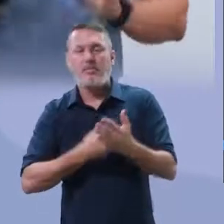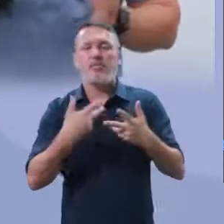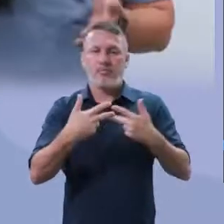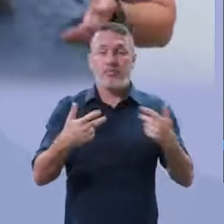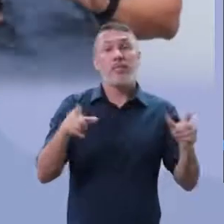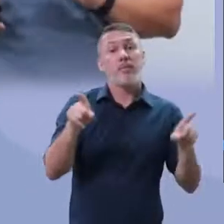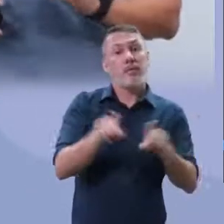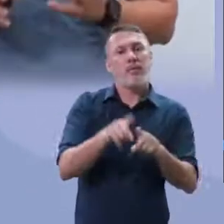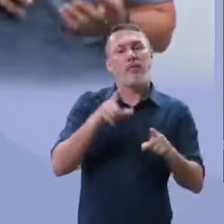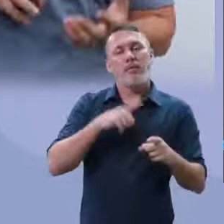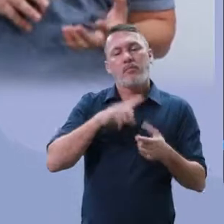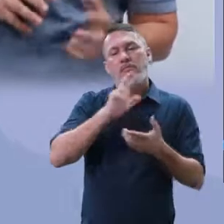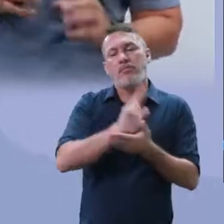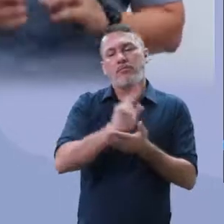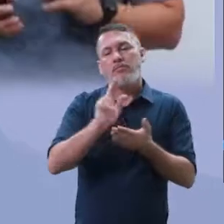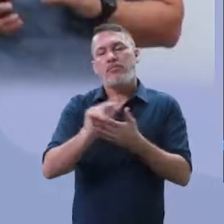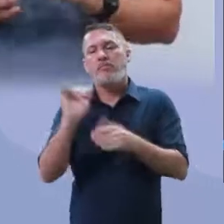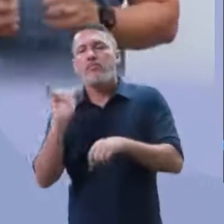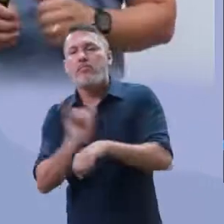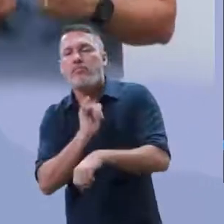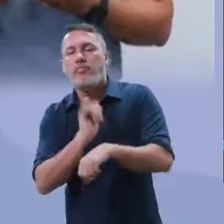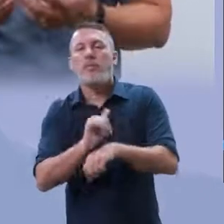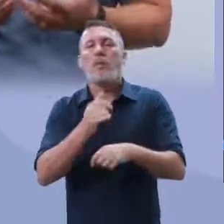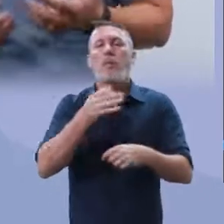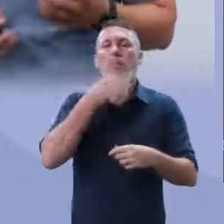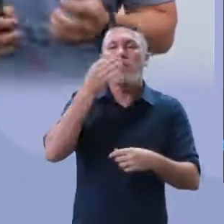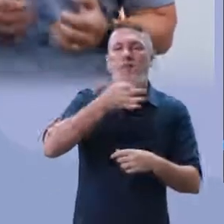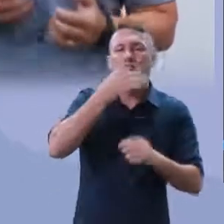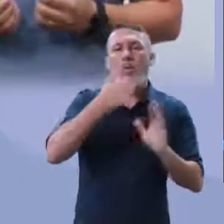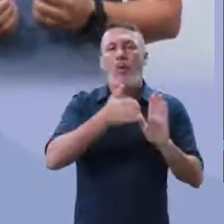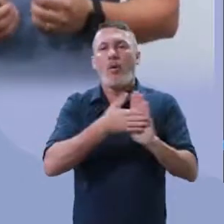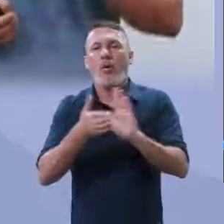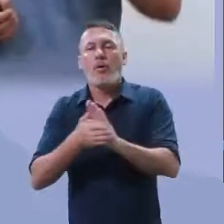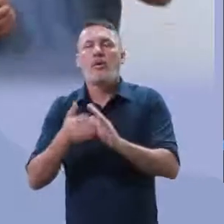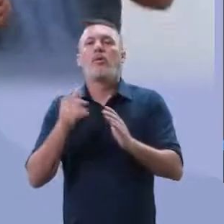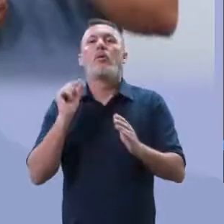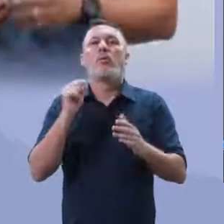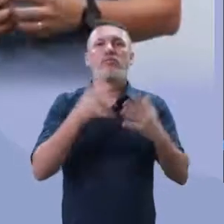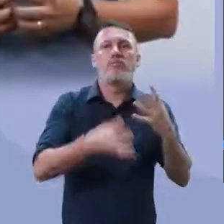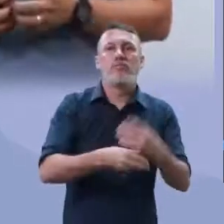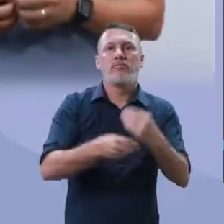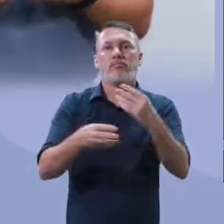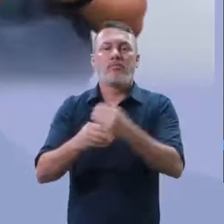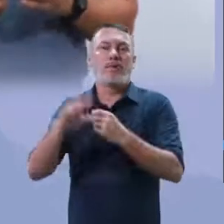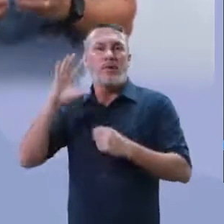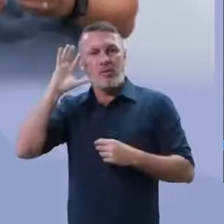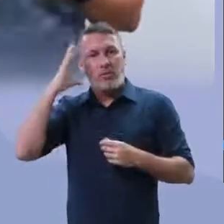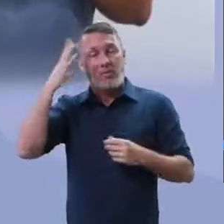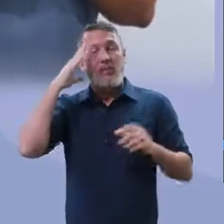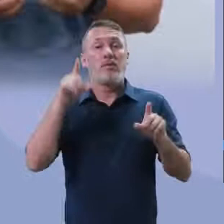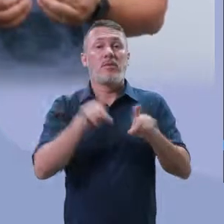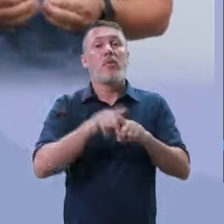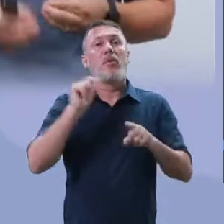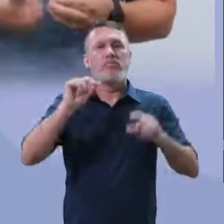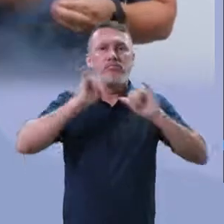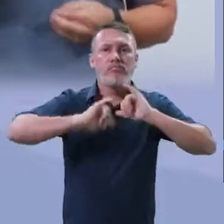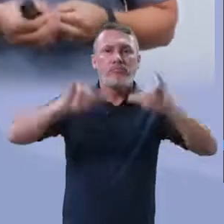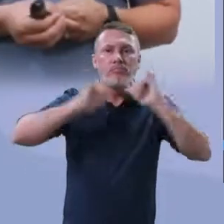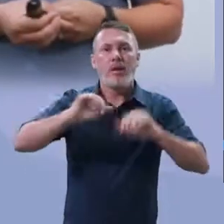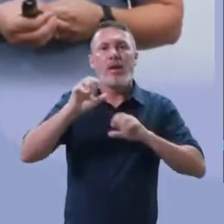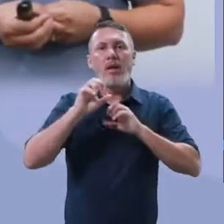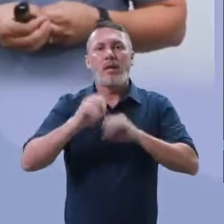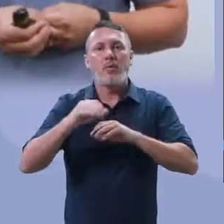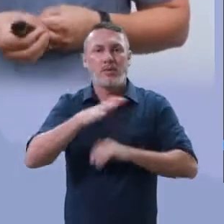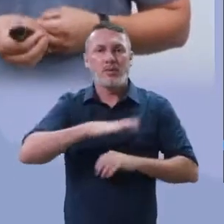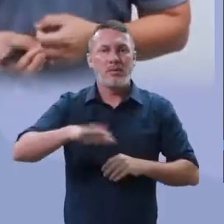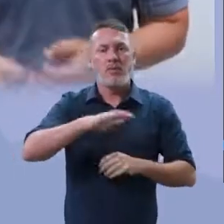e buscamos algumas alternativas, algumas propostas de intervenção para resolver, dentre elas, as campanhas educativas mais